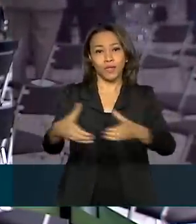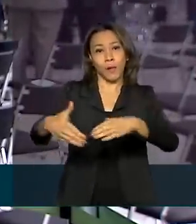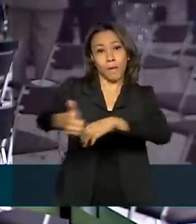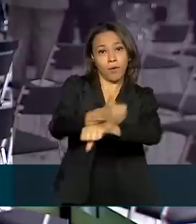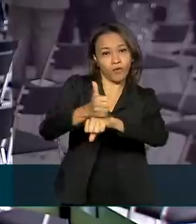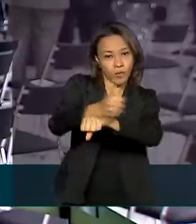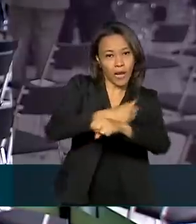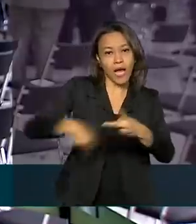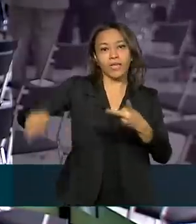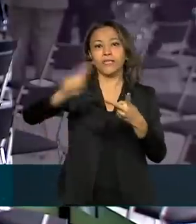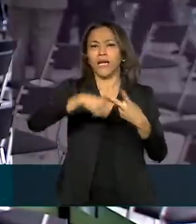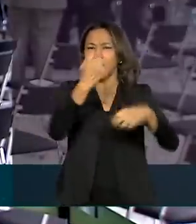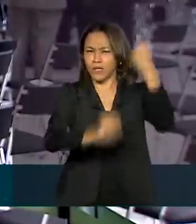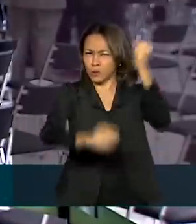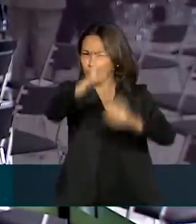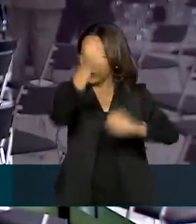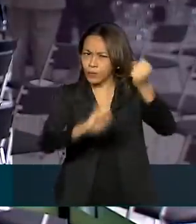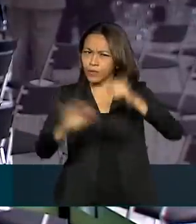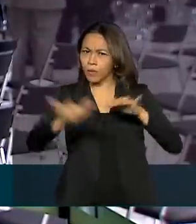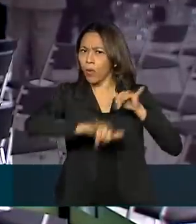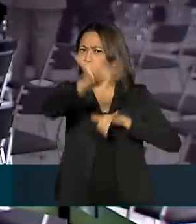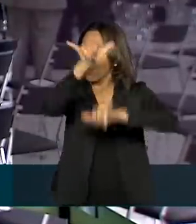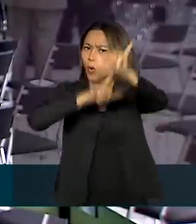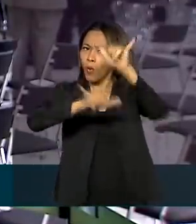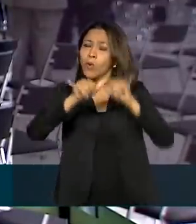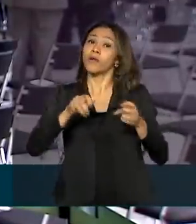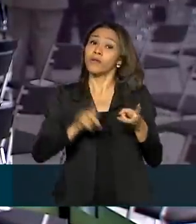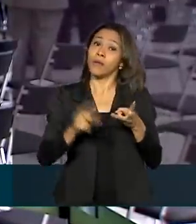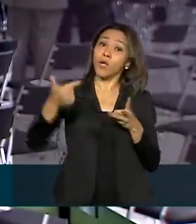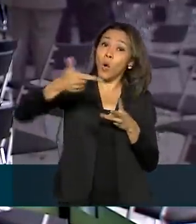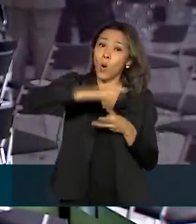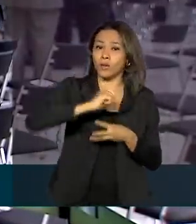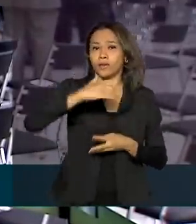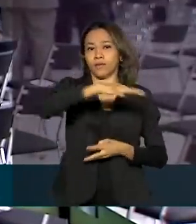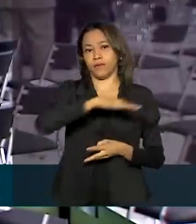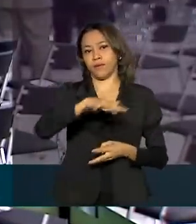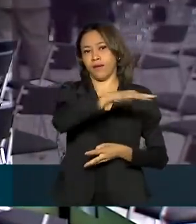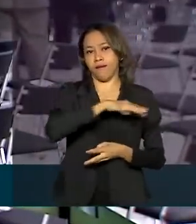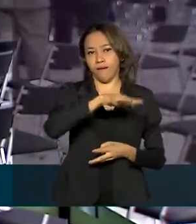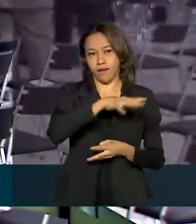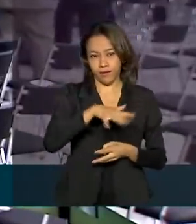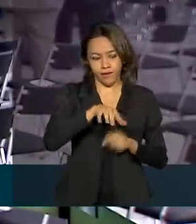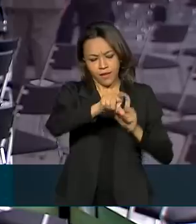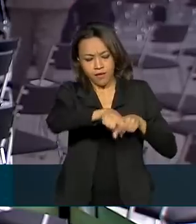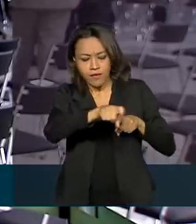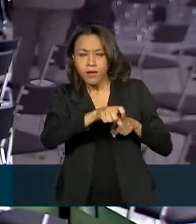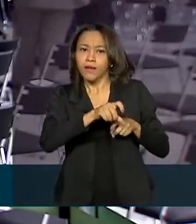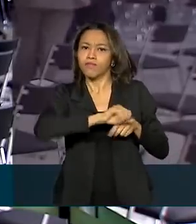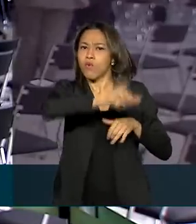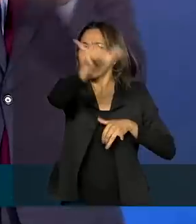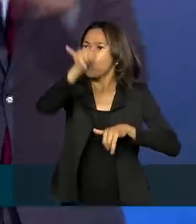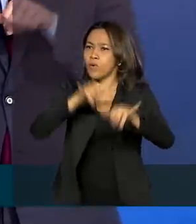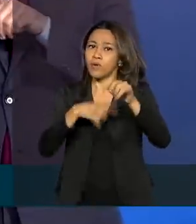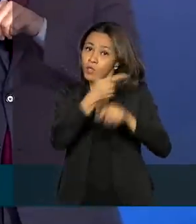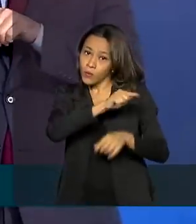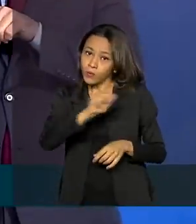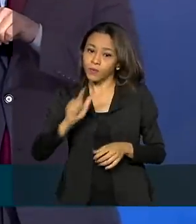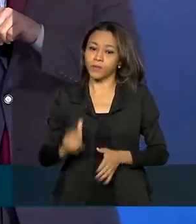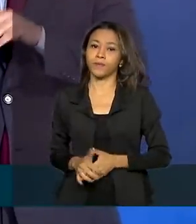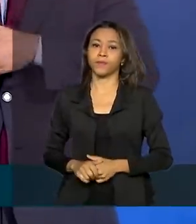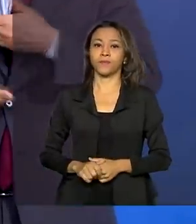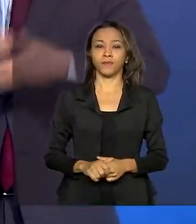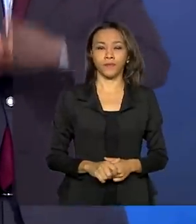a indústria aeronáutica e setores específicos, como a aviação agropecuária e experimental. Nós vamos